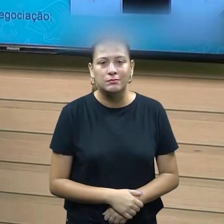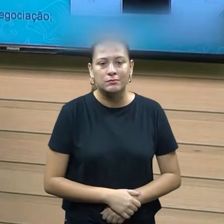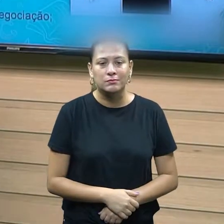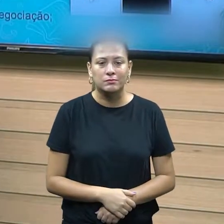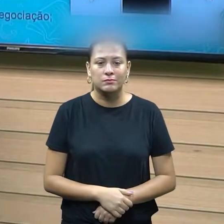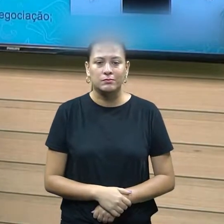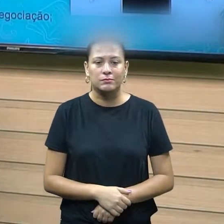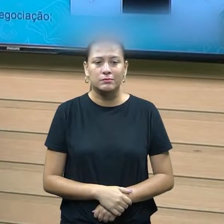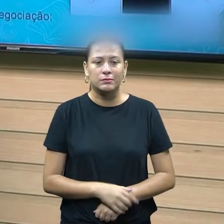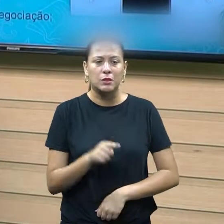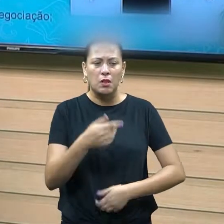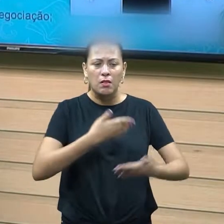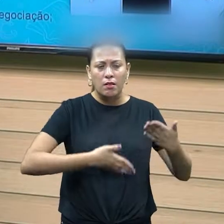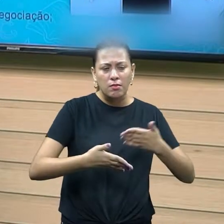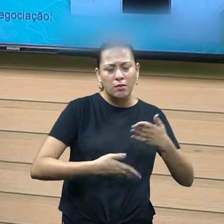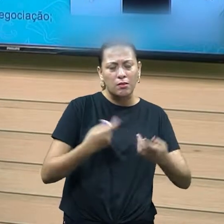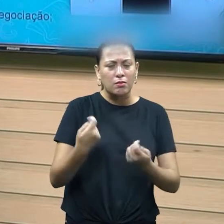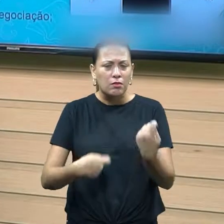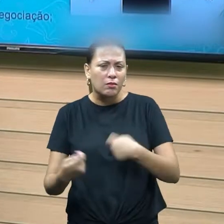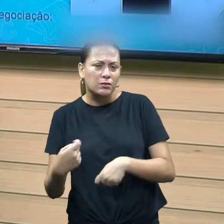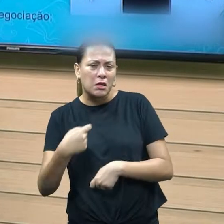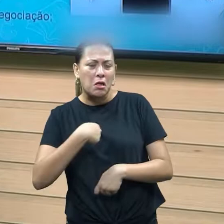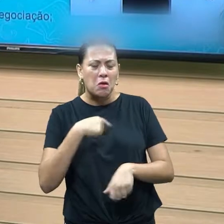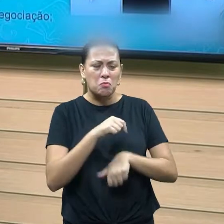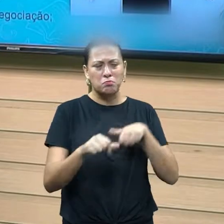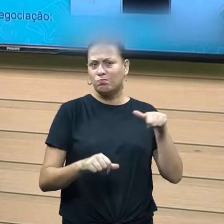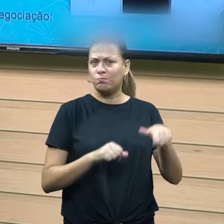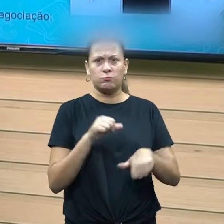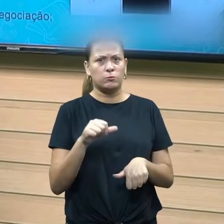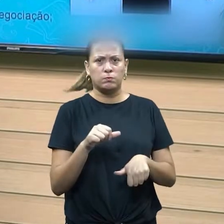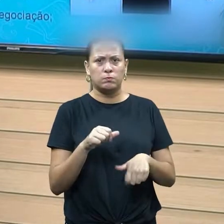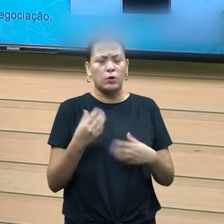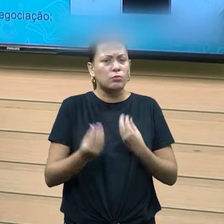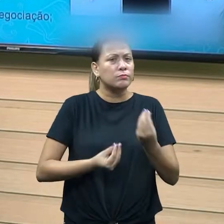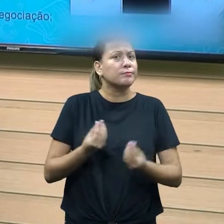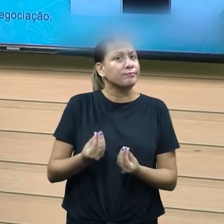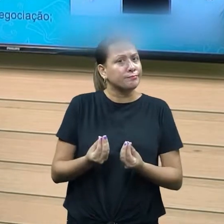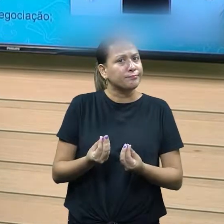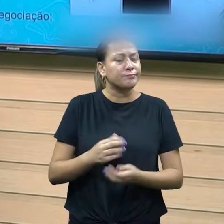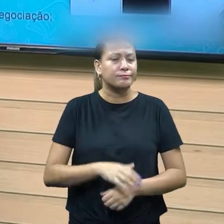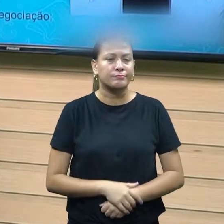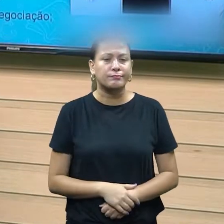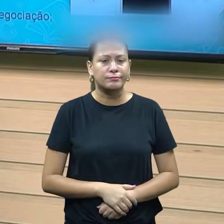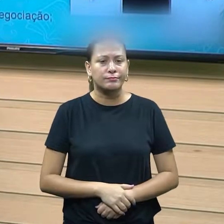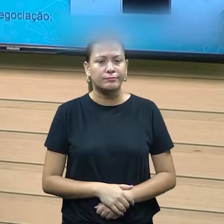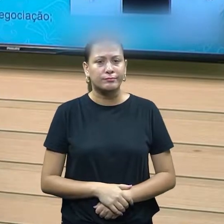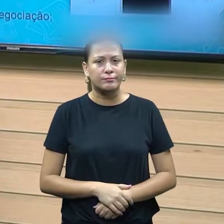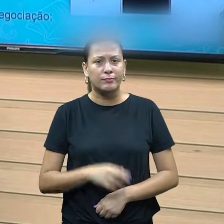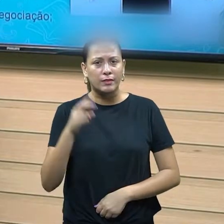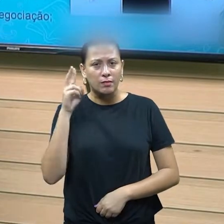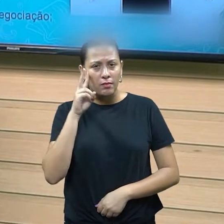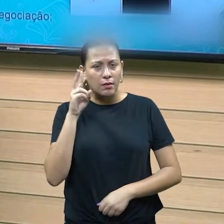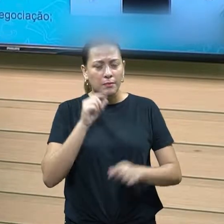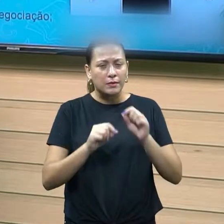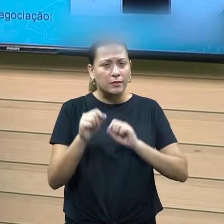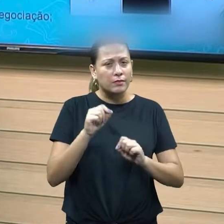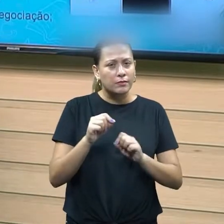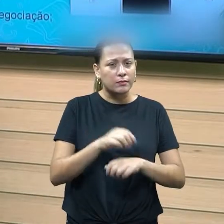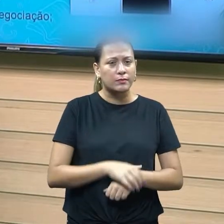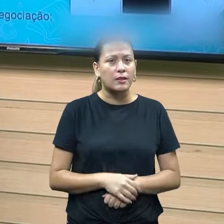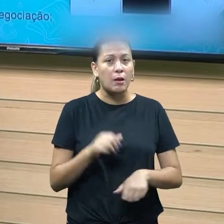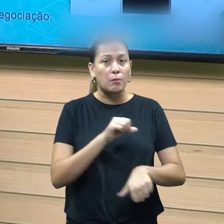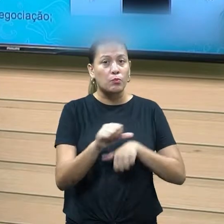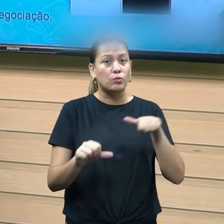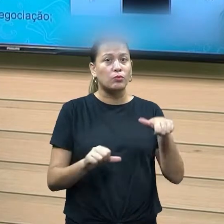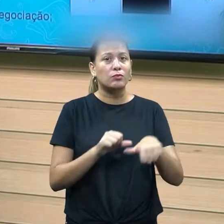processo de negociação e não ser flexível a isso. Repara que ela deixou para a gente, né, que negociar é mudar de posição, é essa